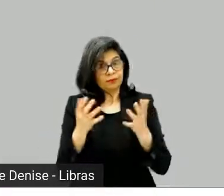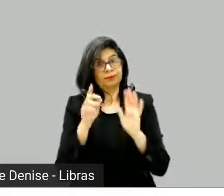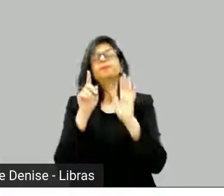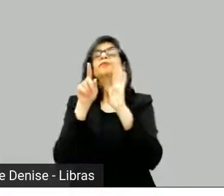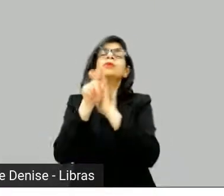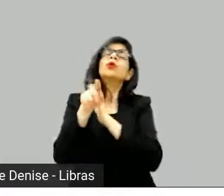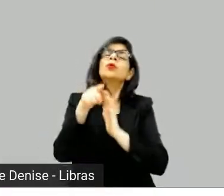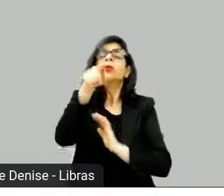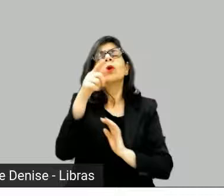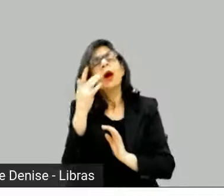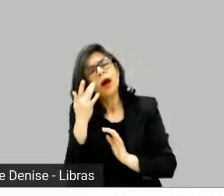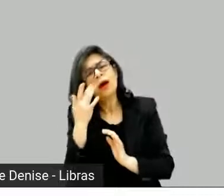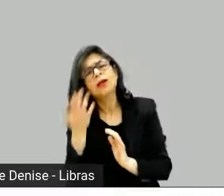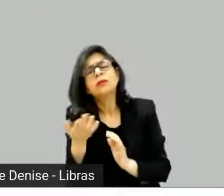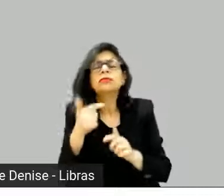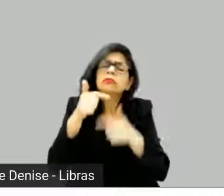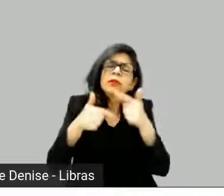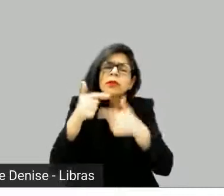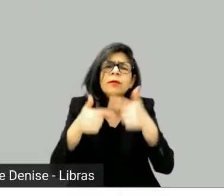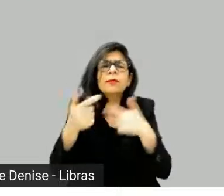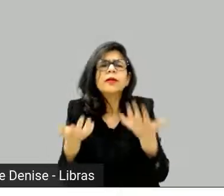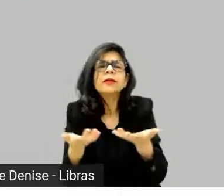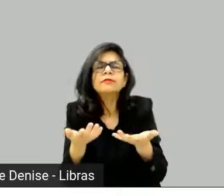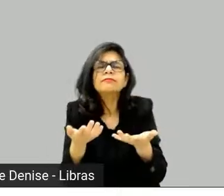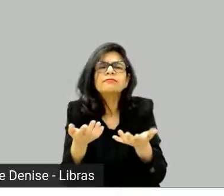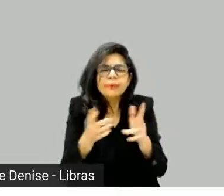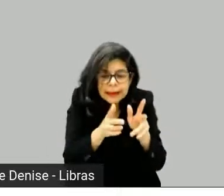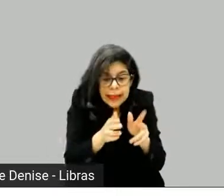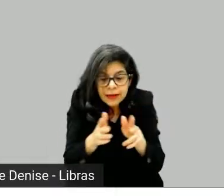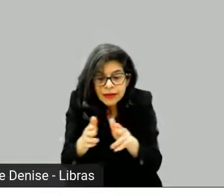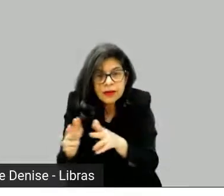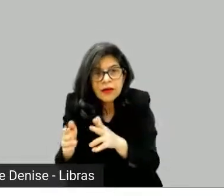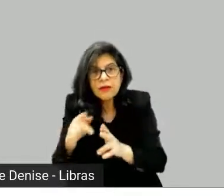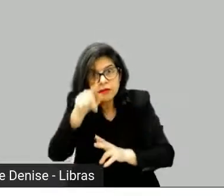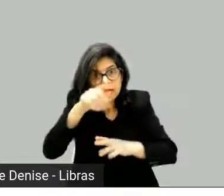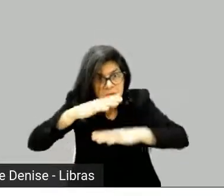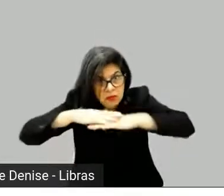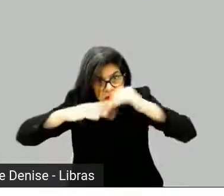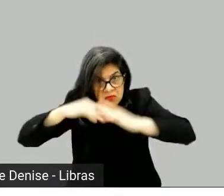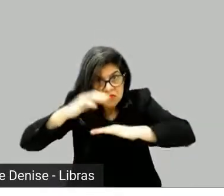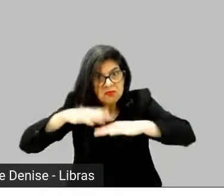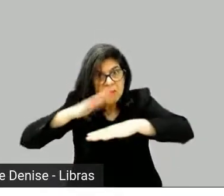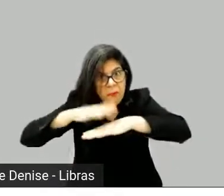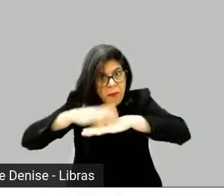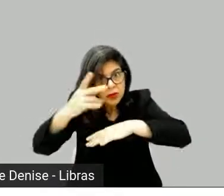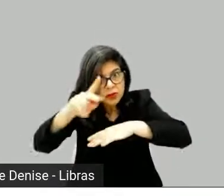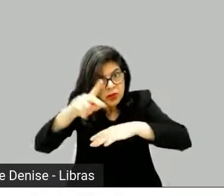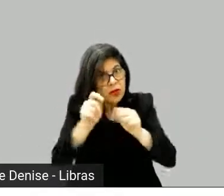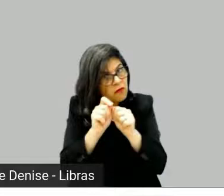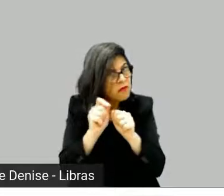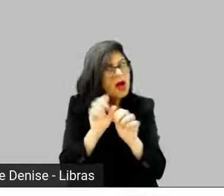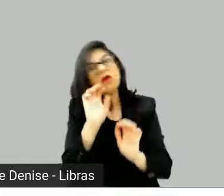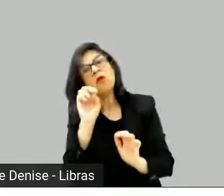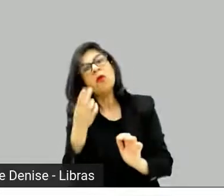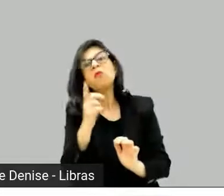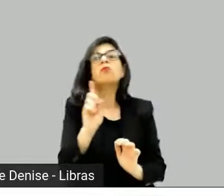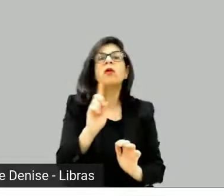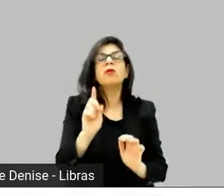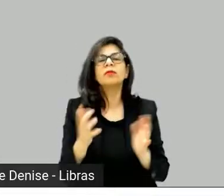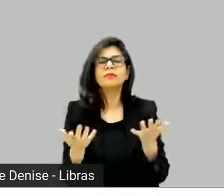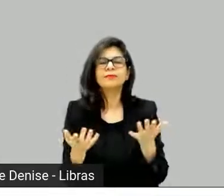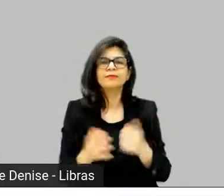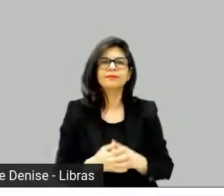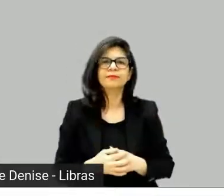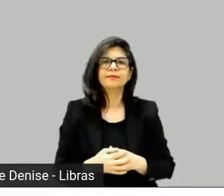Você diz que vai publicar? Não, eu vou procurar uma editora, se não achar uma editora, vou publicar, eu vou publicar,